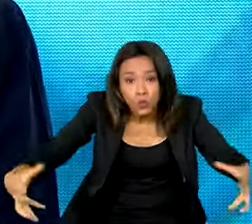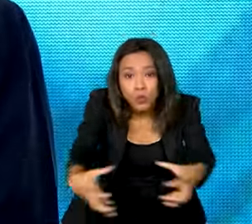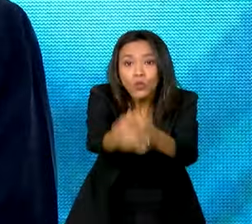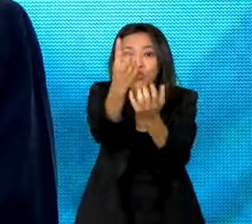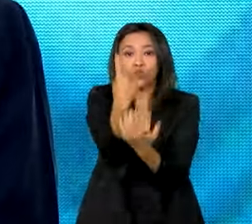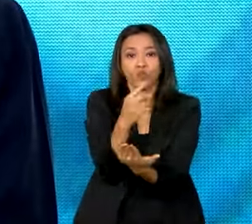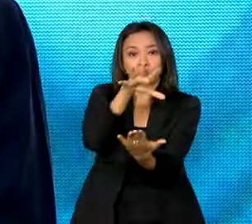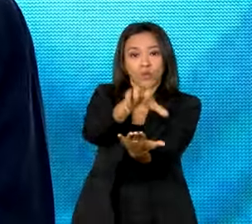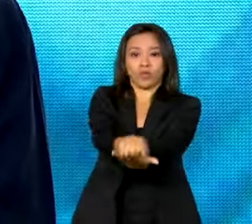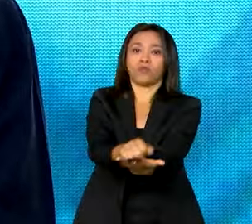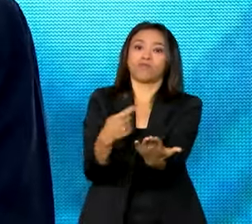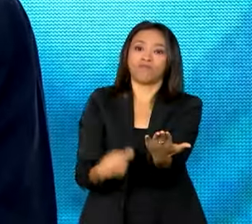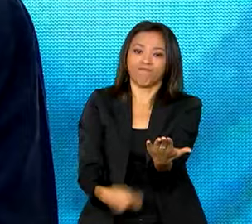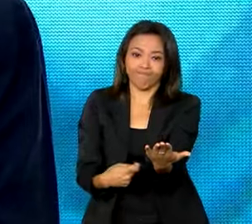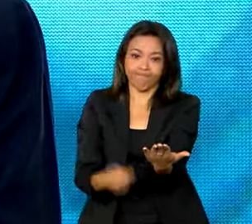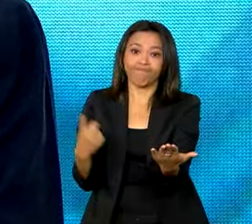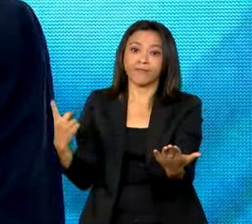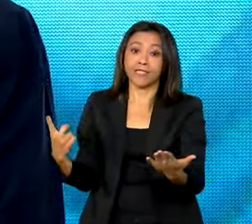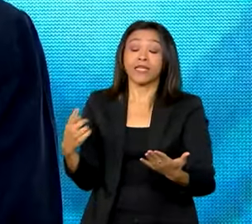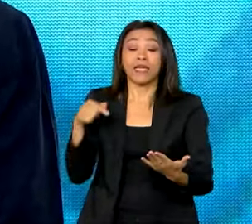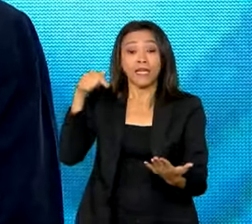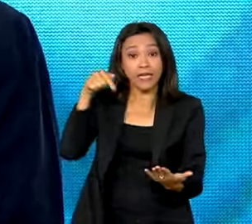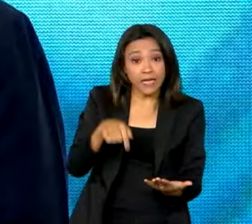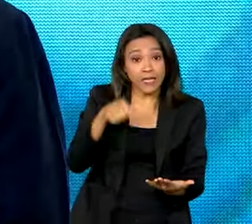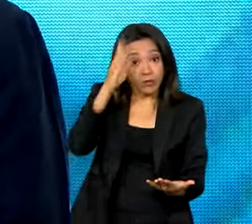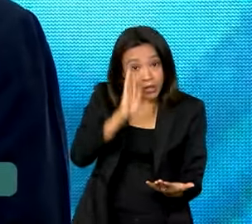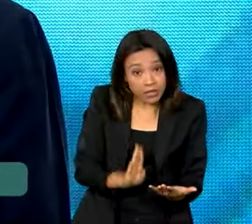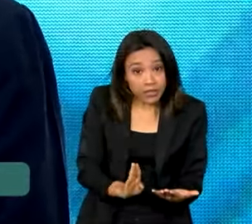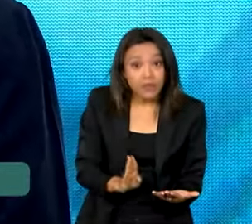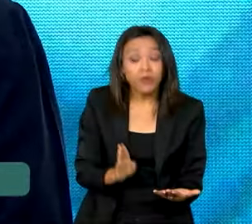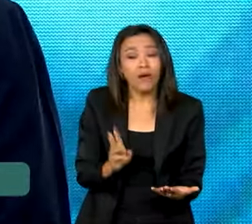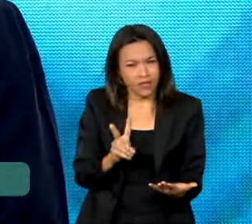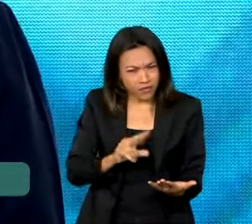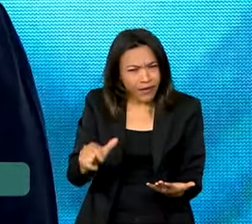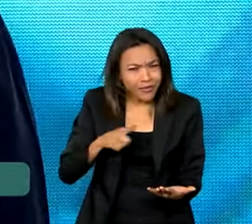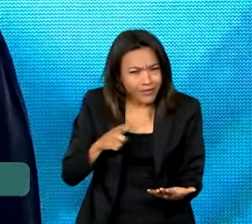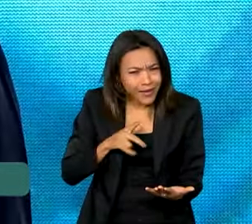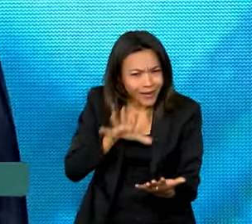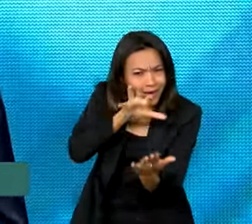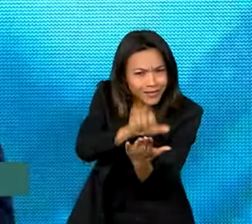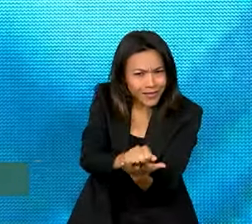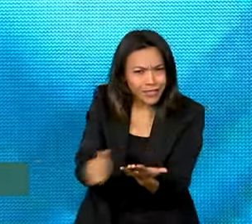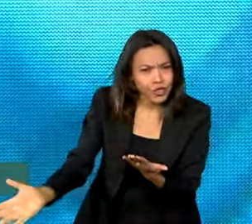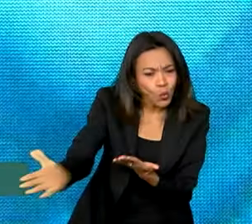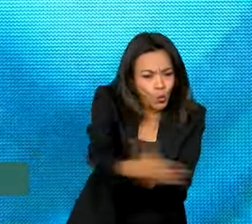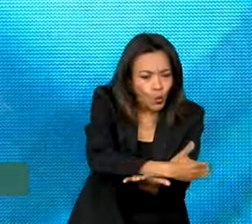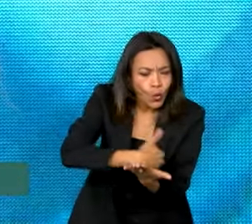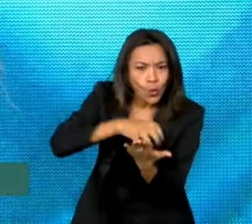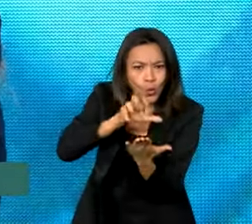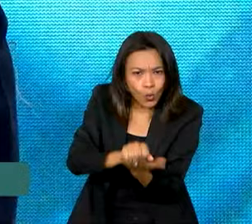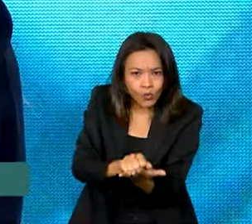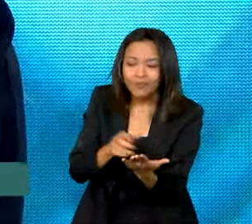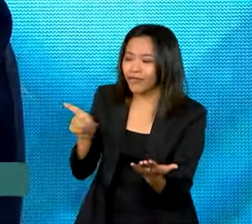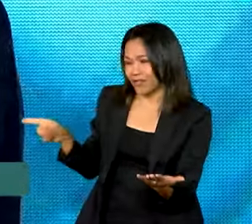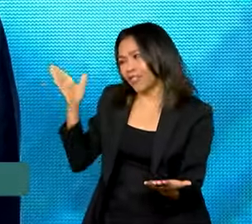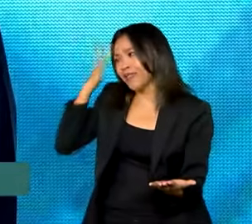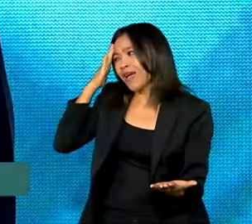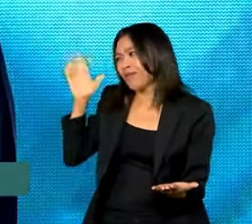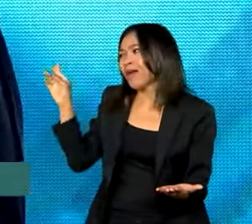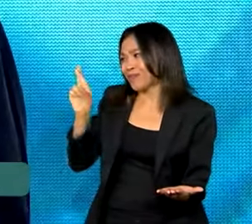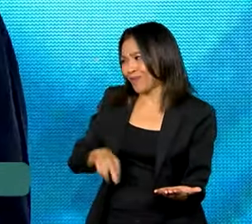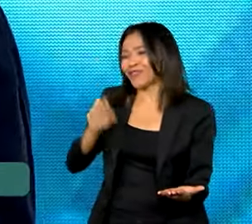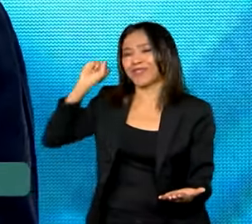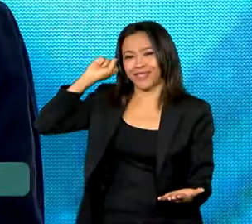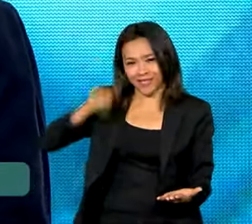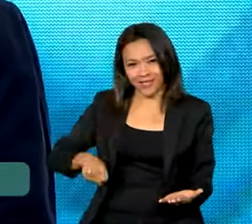fez, e é essencial, e o banco de dados do Brasil? A gente não vai ter esse banco de dados? E a resposta, presidente, o senhor já sabe, é que sim.